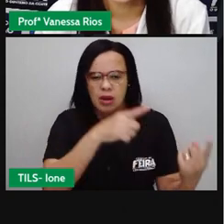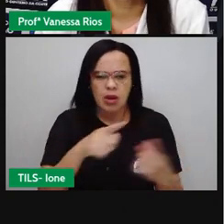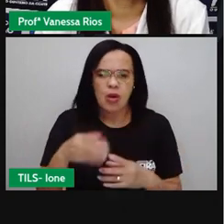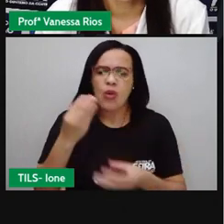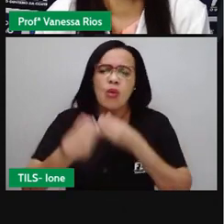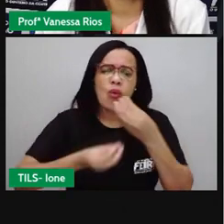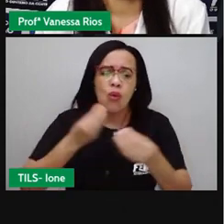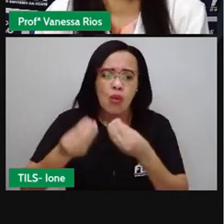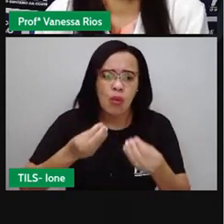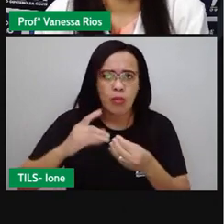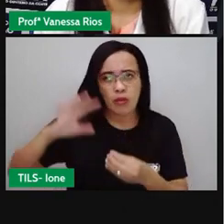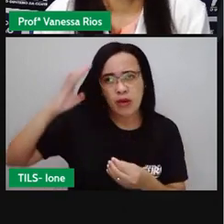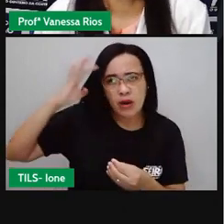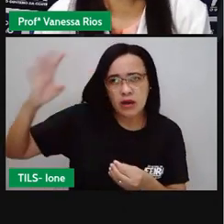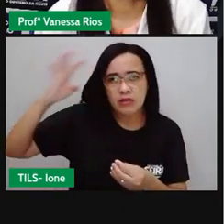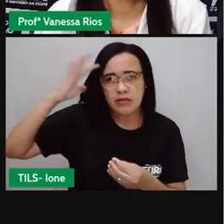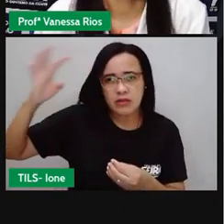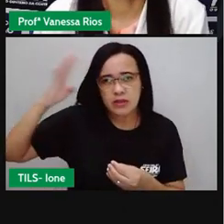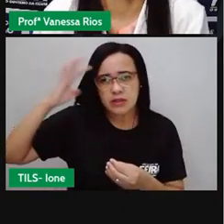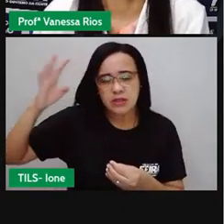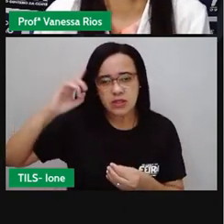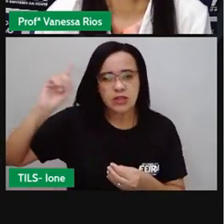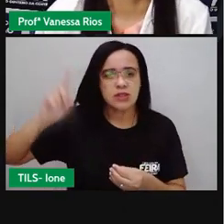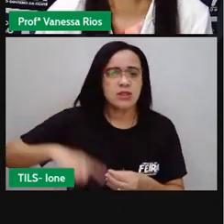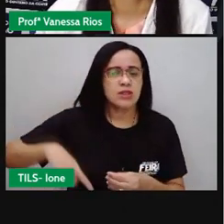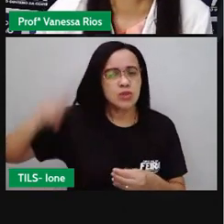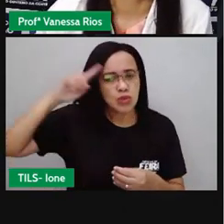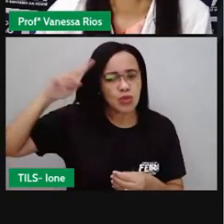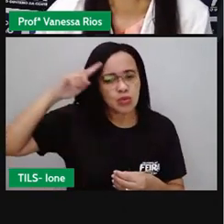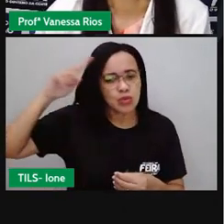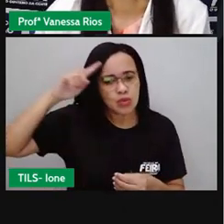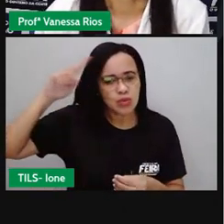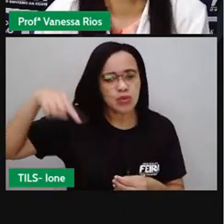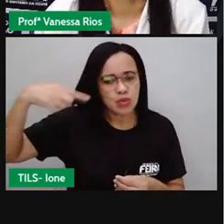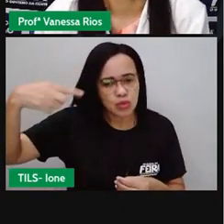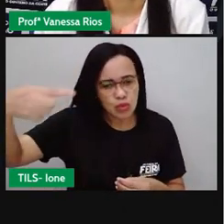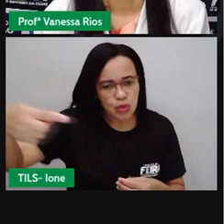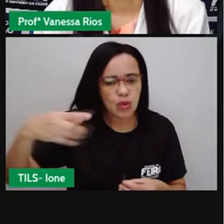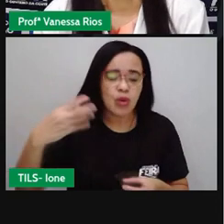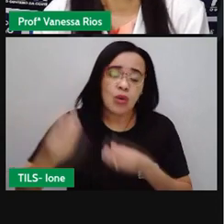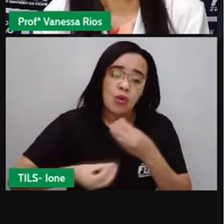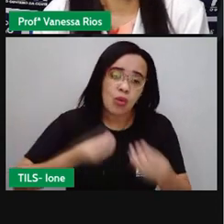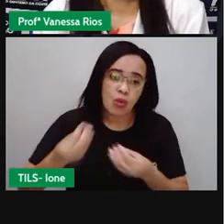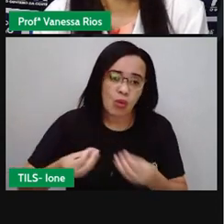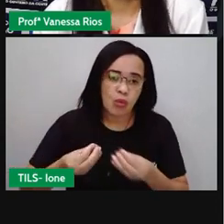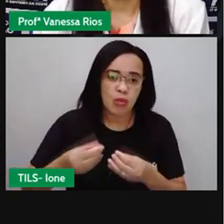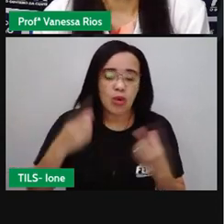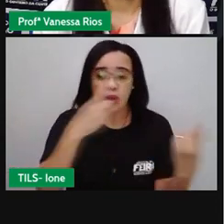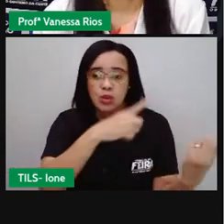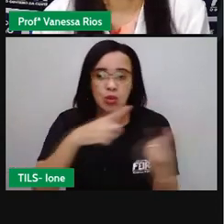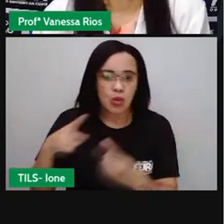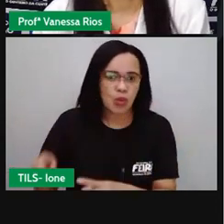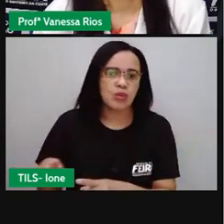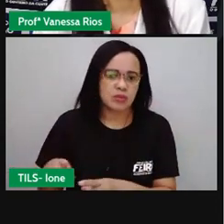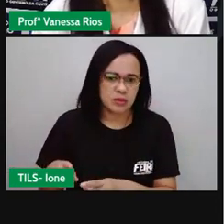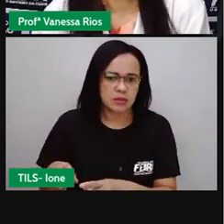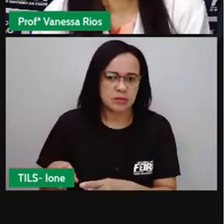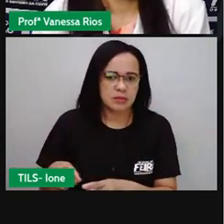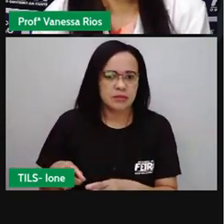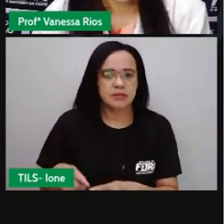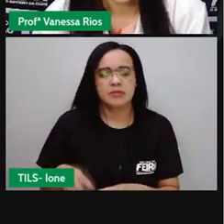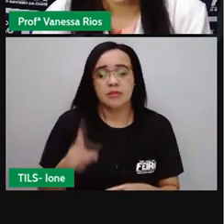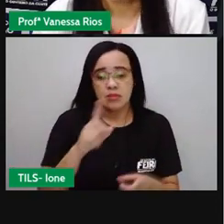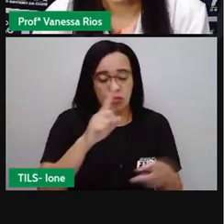cotidiano é a mesma mas os textos eles são organizados de forma diferente e entre outras